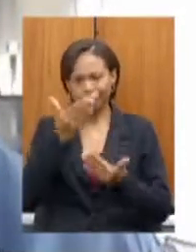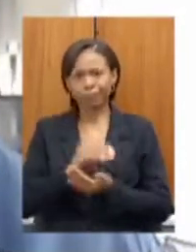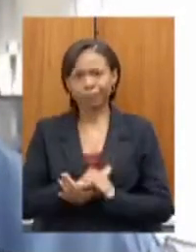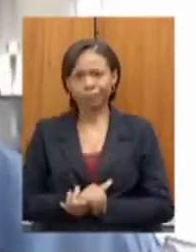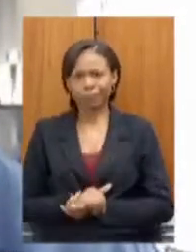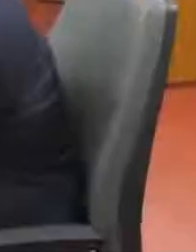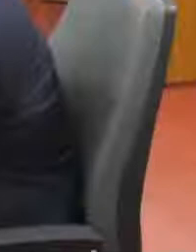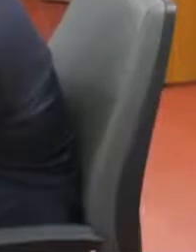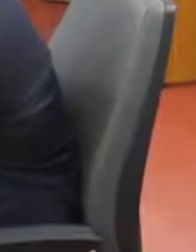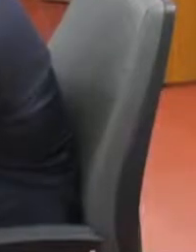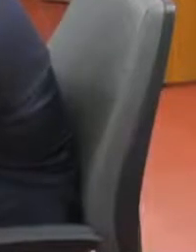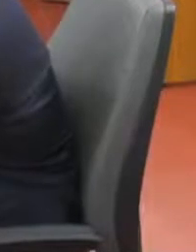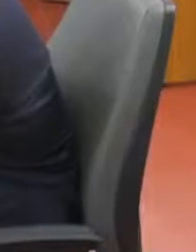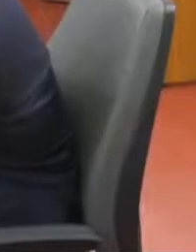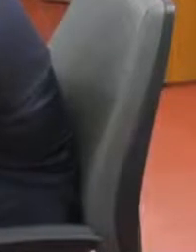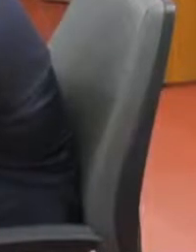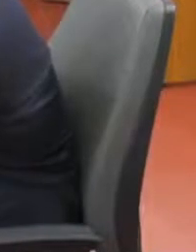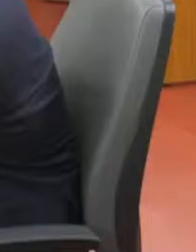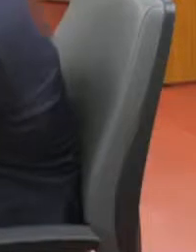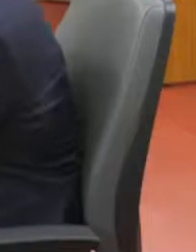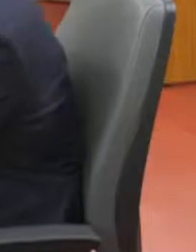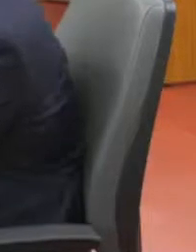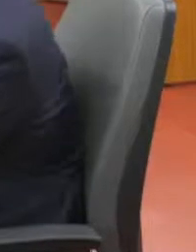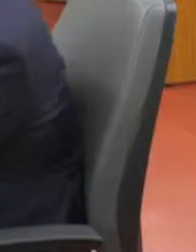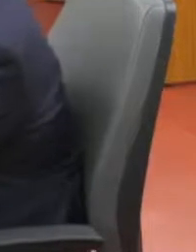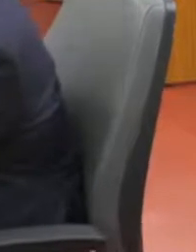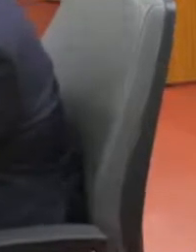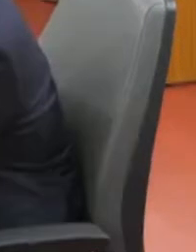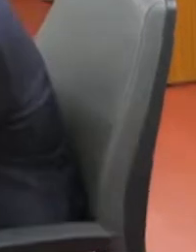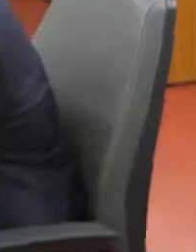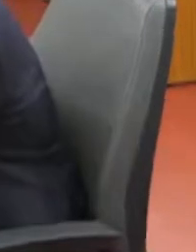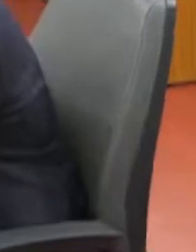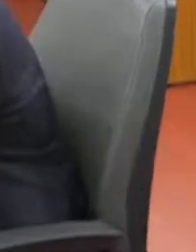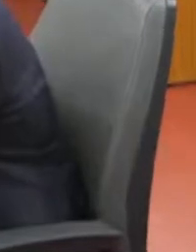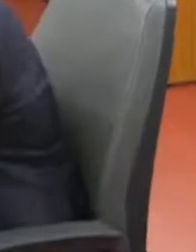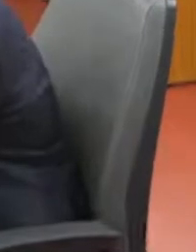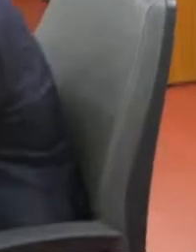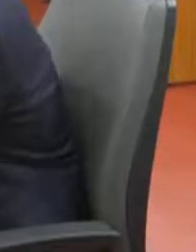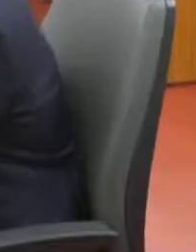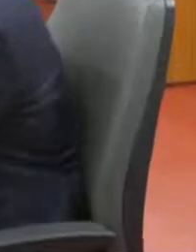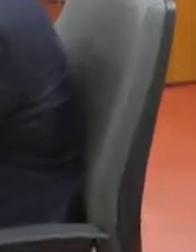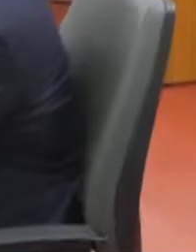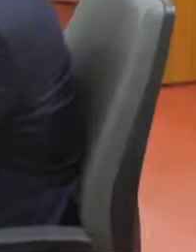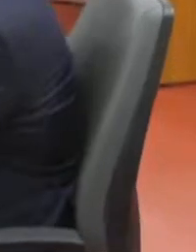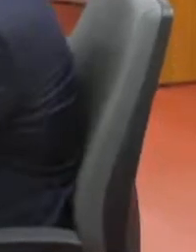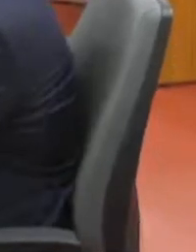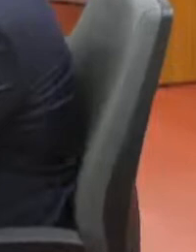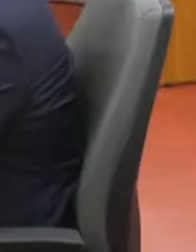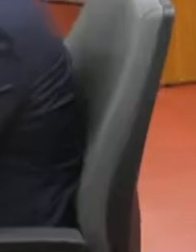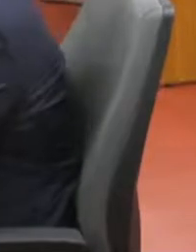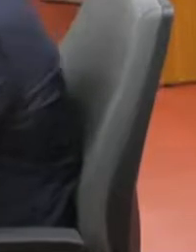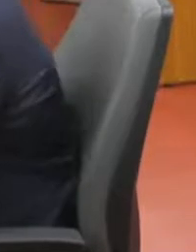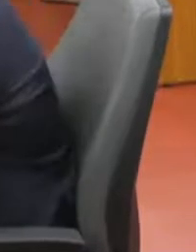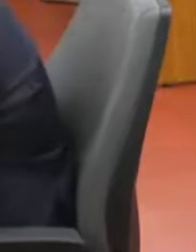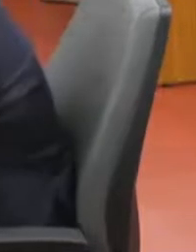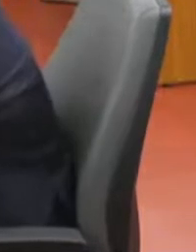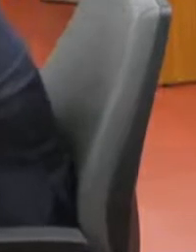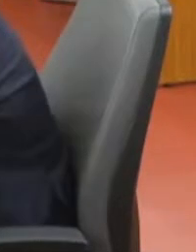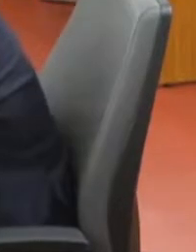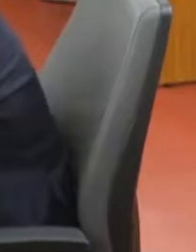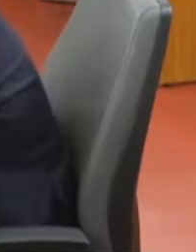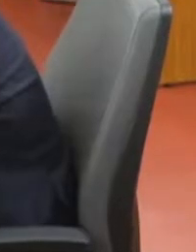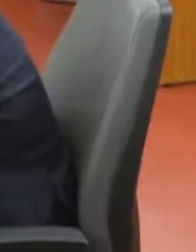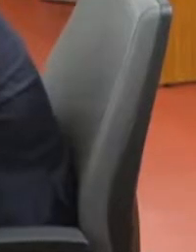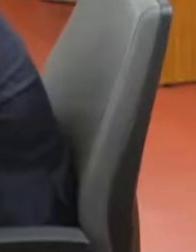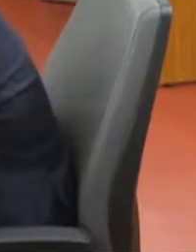Obrigado deputado Celinho. Antes de passar a palavra ao secretário Fernando Marcato lembrar que no decorrer da reunião os deputados e os deputados